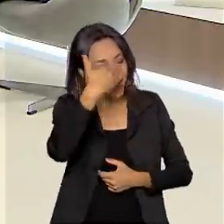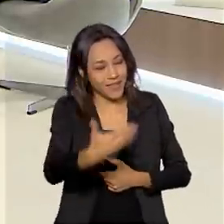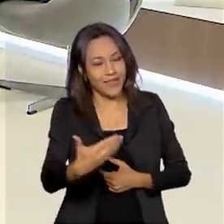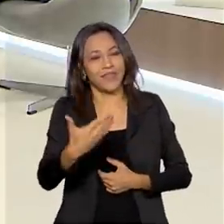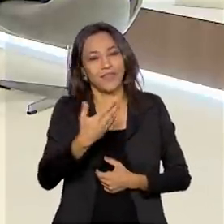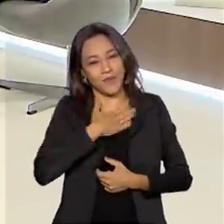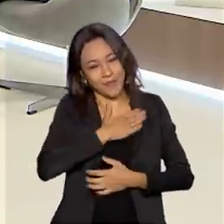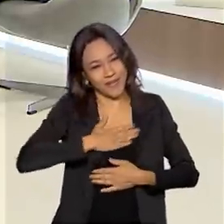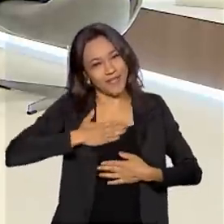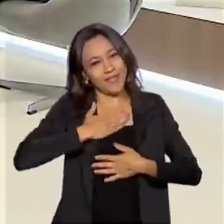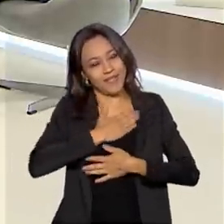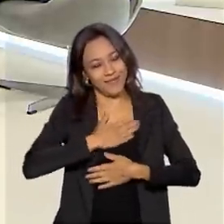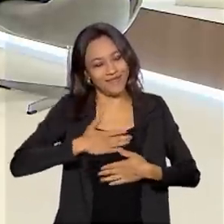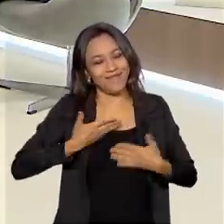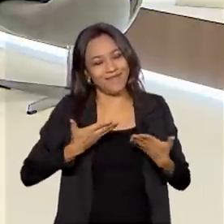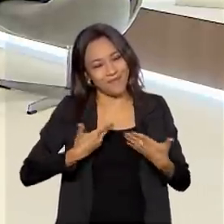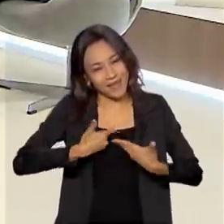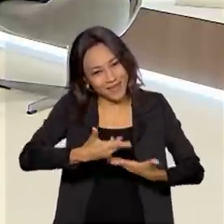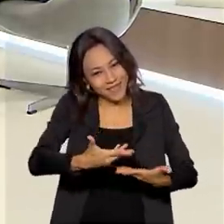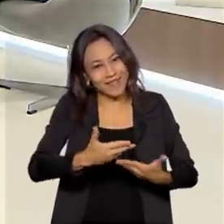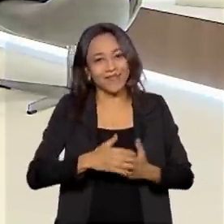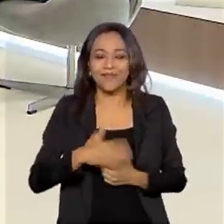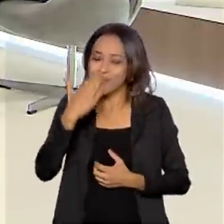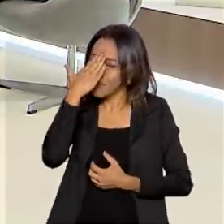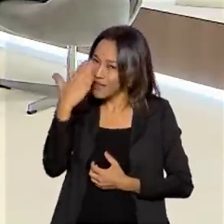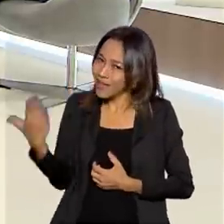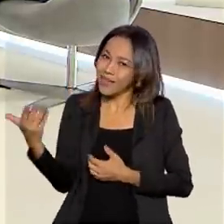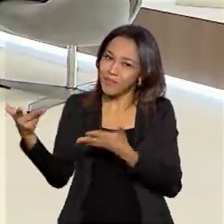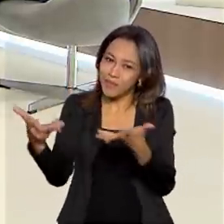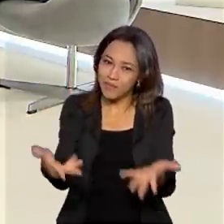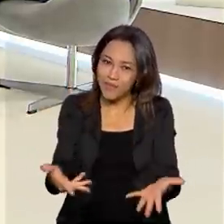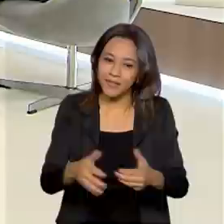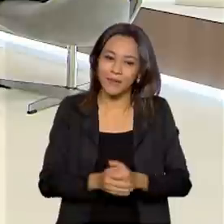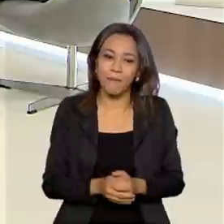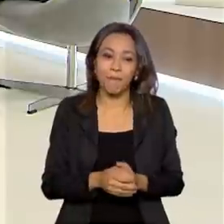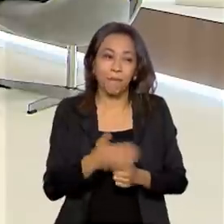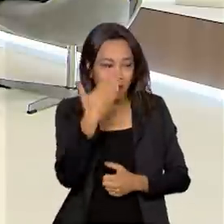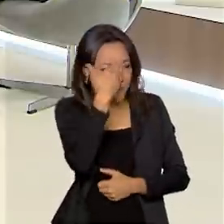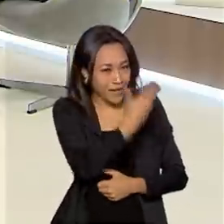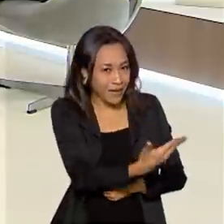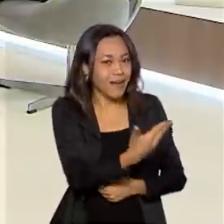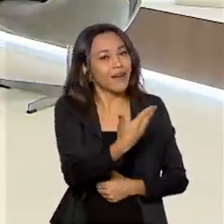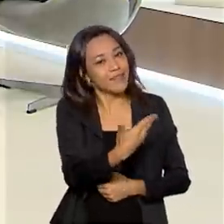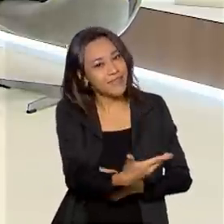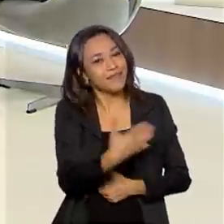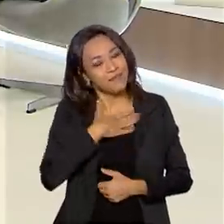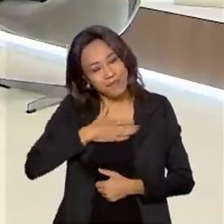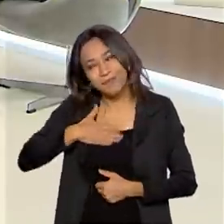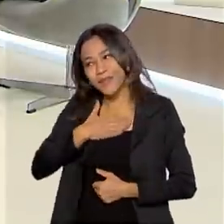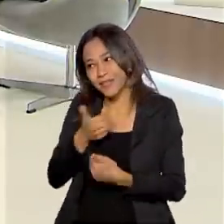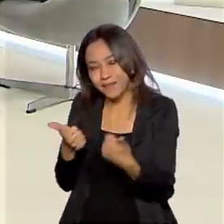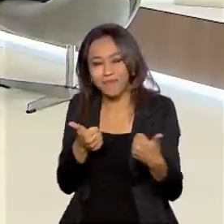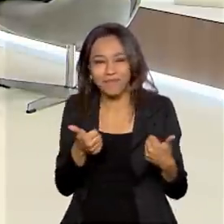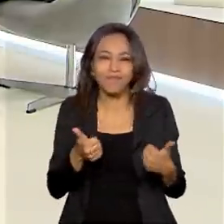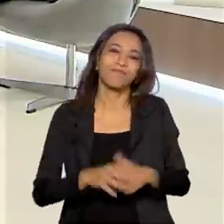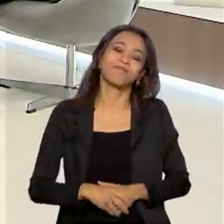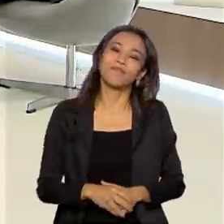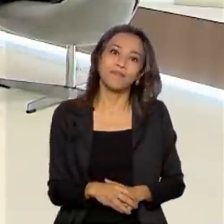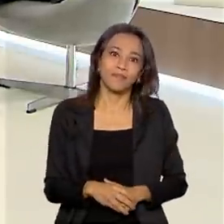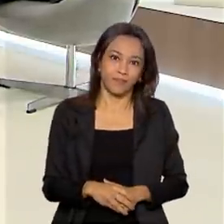muito prazeroso, eu agradeço o convite. Muito obrigado pela participação conosco, muito obrigado também, Catiúce. Obrigada, é prazer. Prazer também.